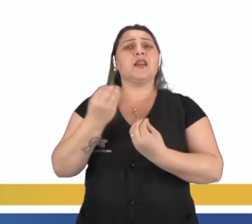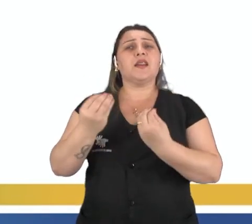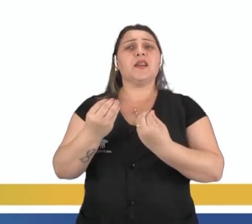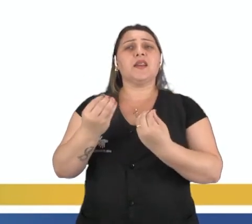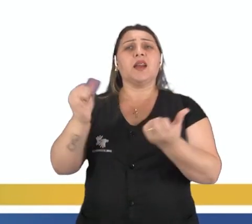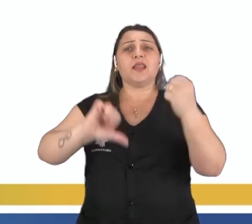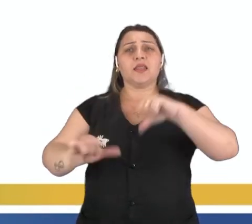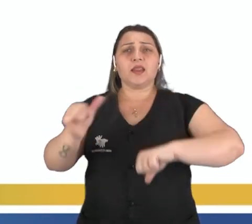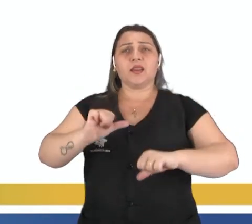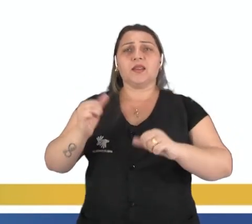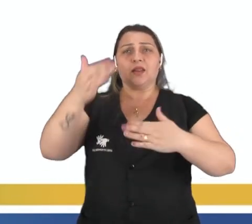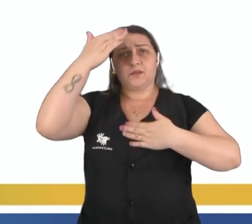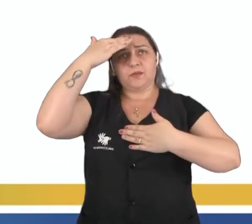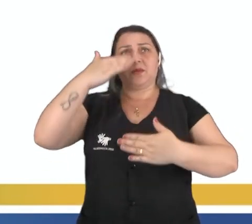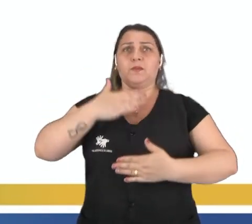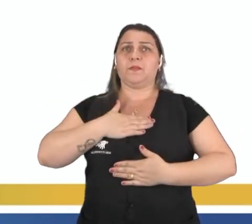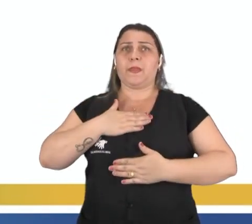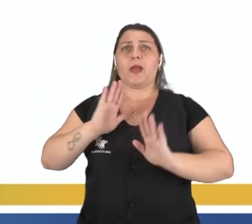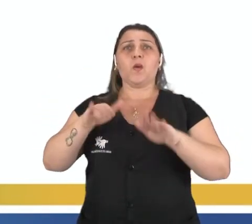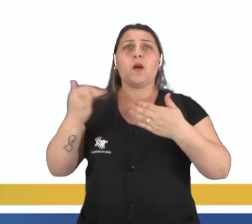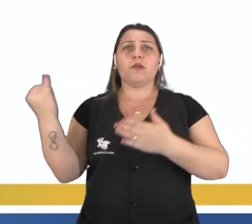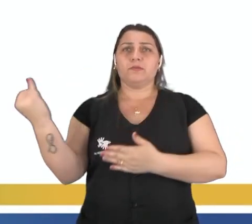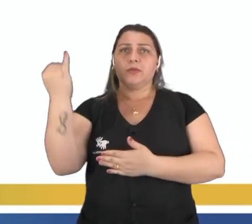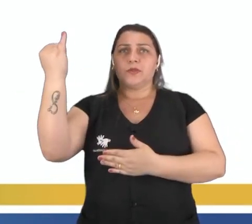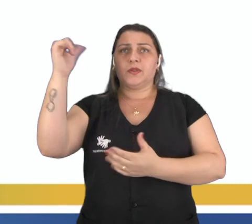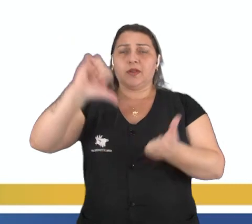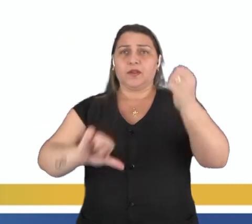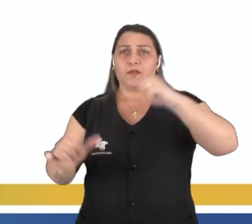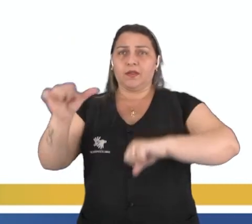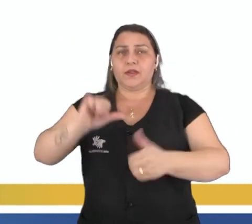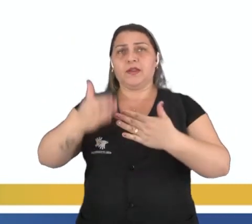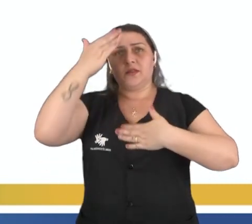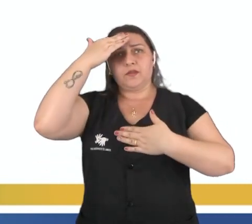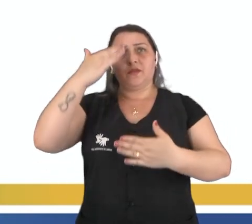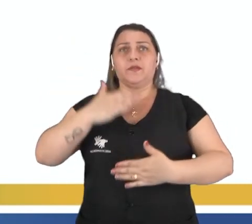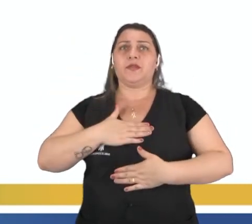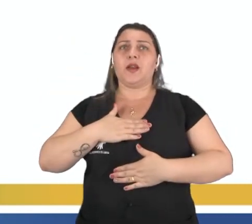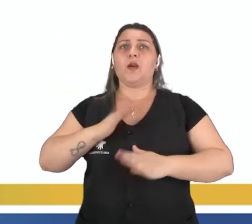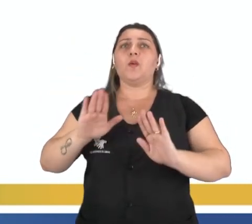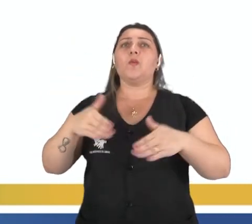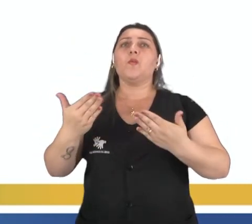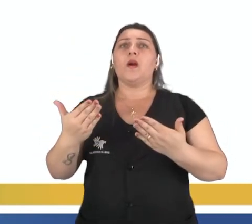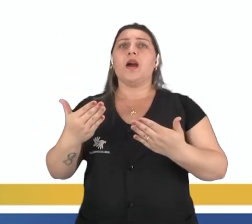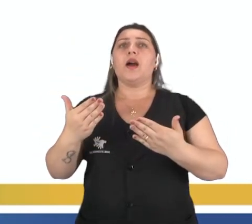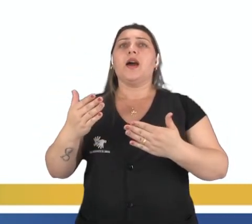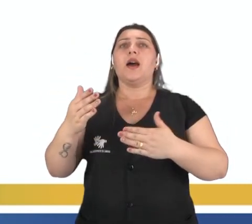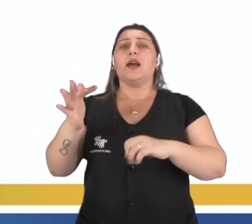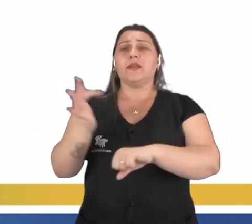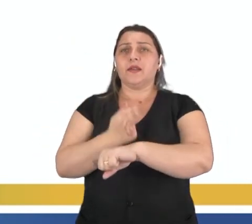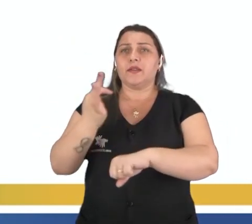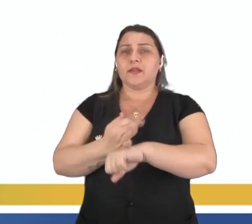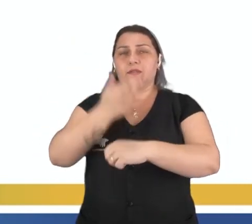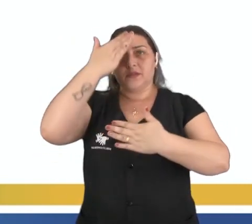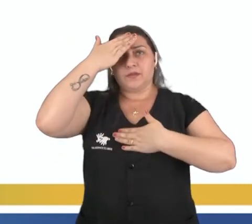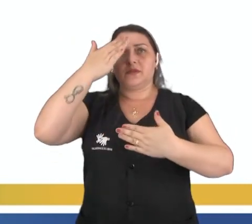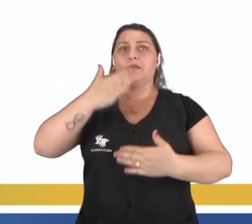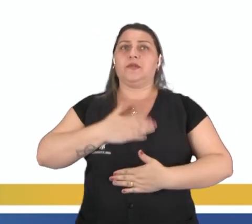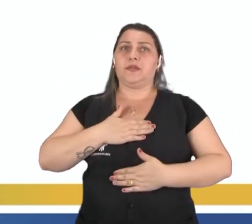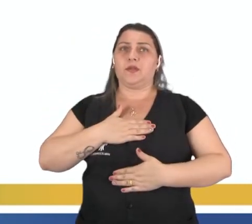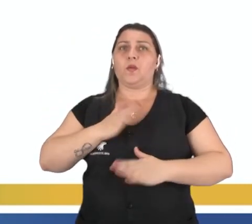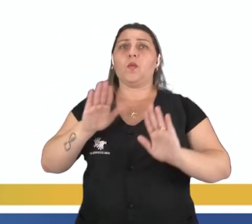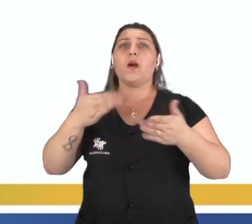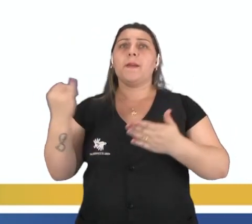que serve a aptidão física? Qual a importância da avaliação física? Quais os tipos de resistências físicas?